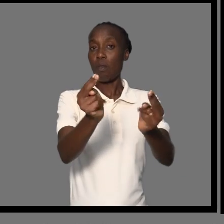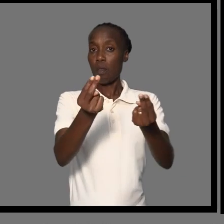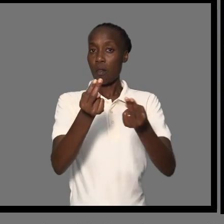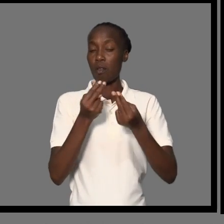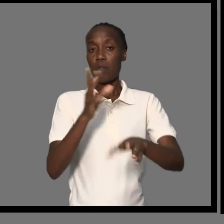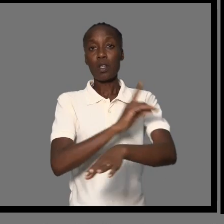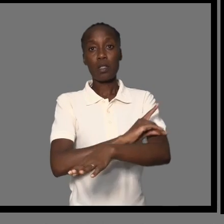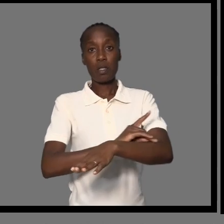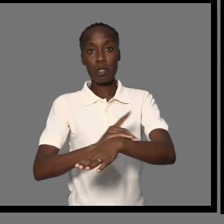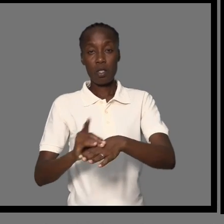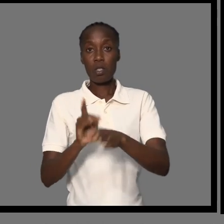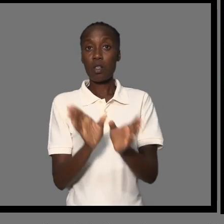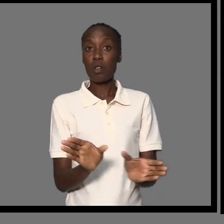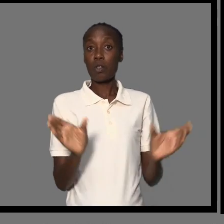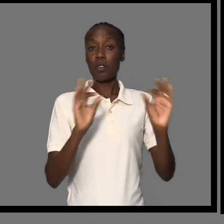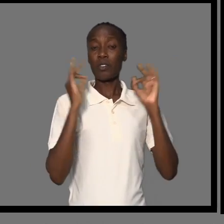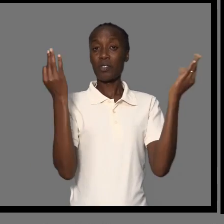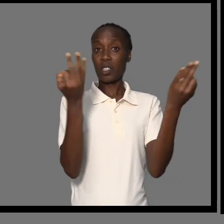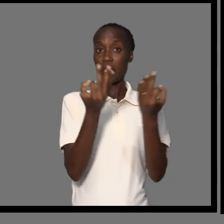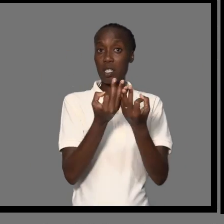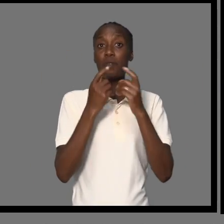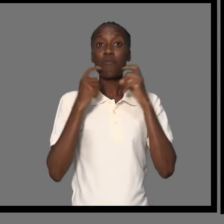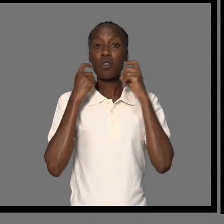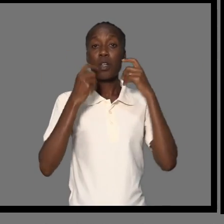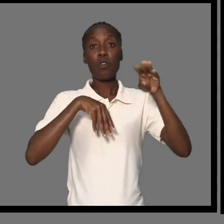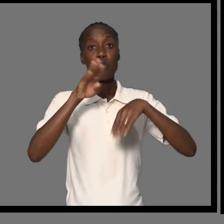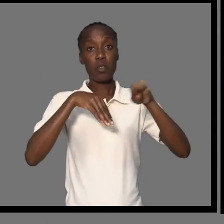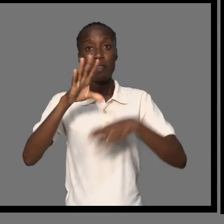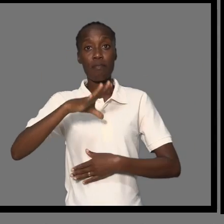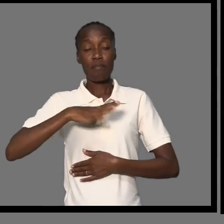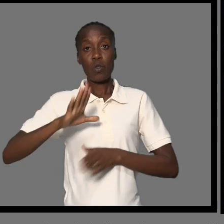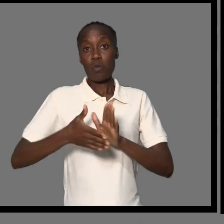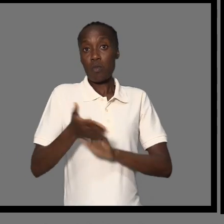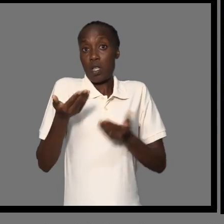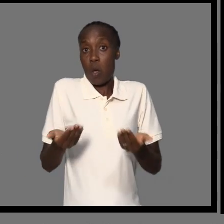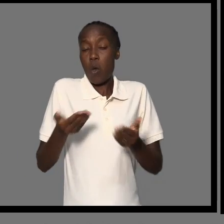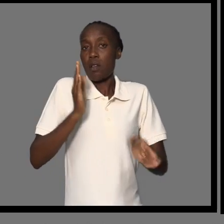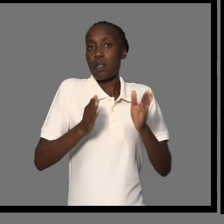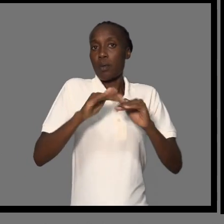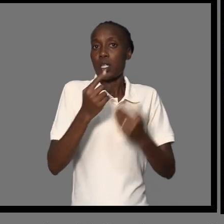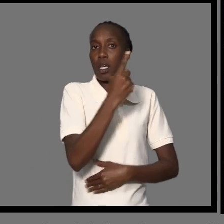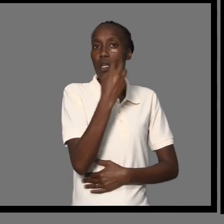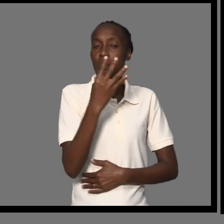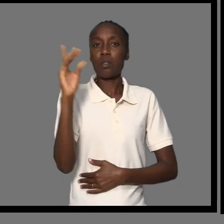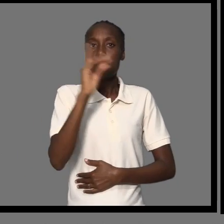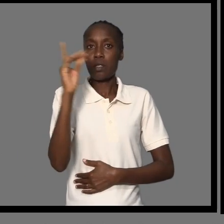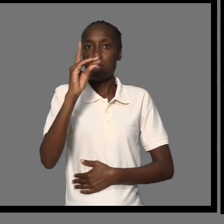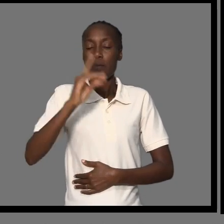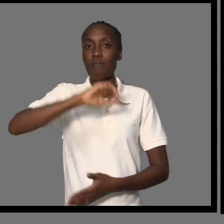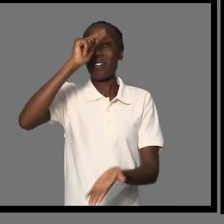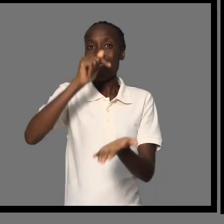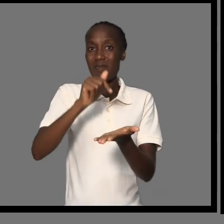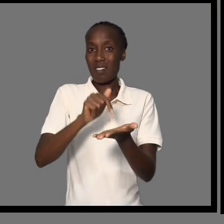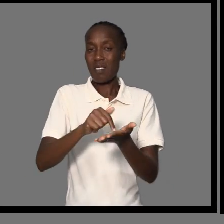As eleições na nova direção da Federação Moçambicana de Futebol terão lugar este sábado, 14 de